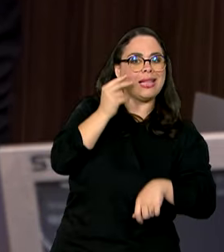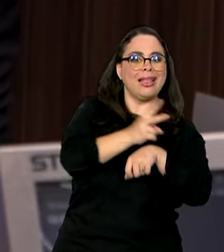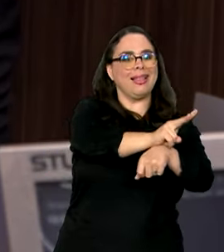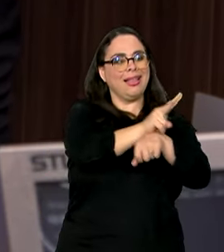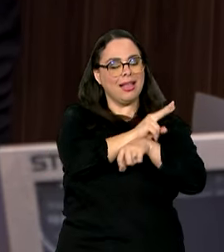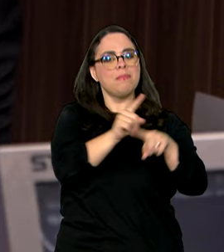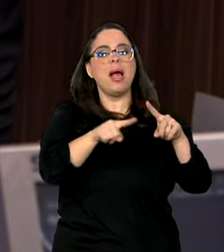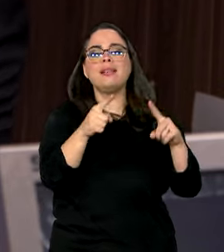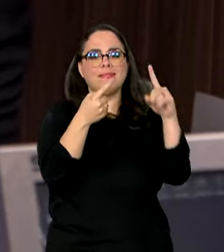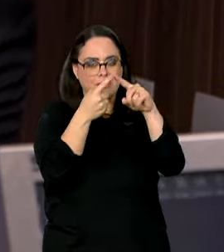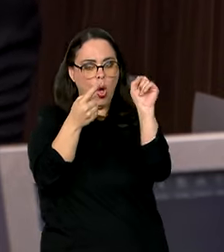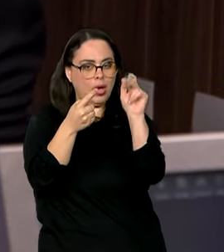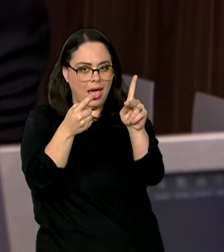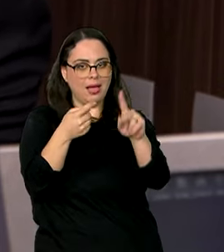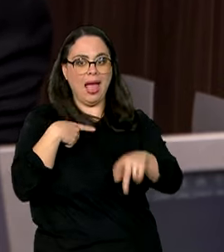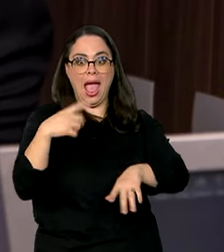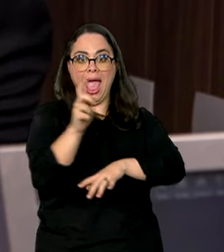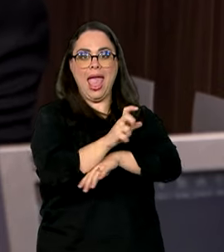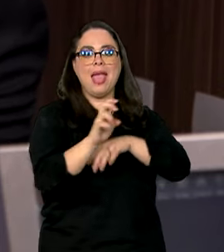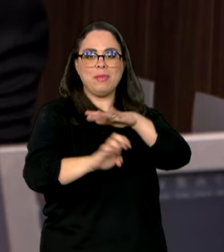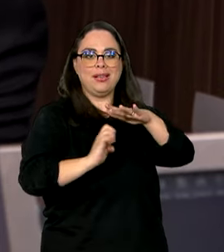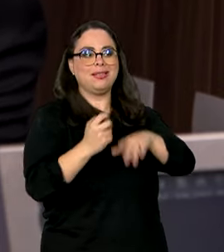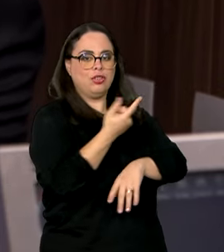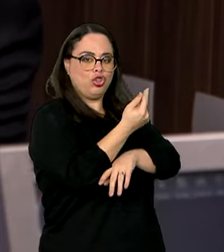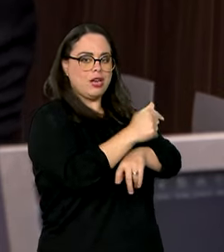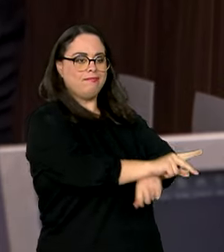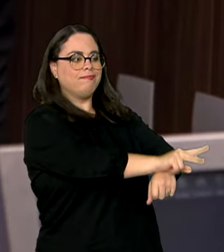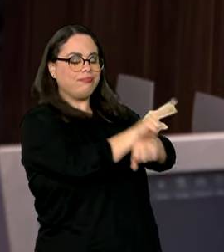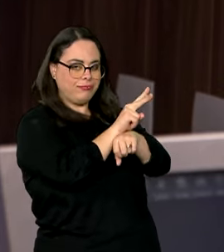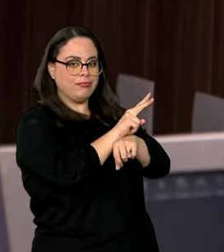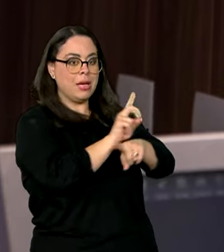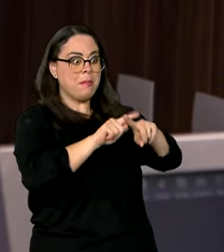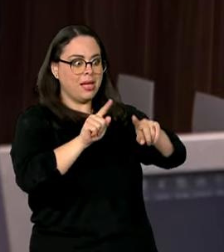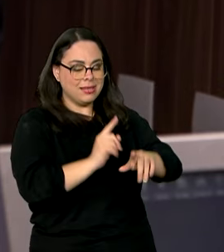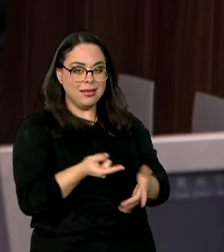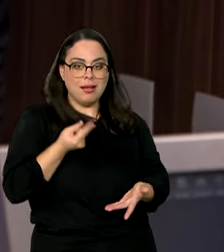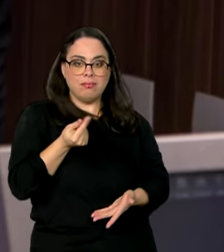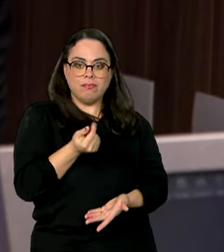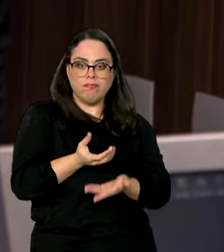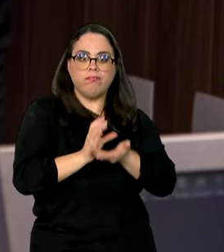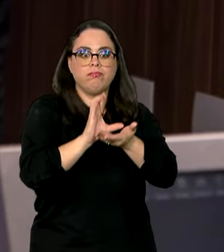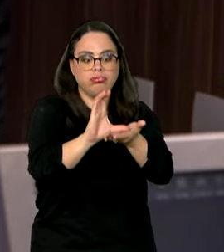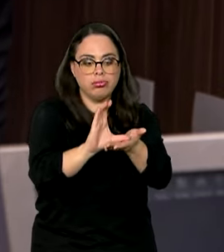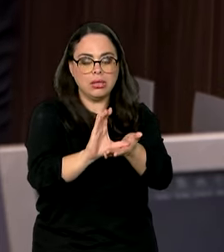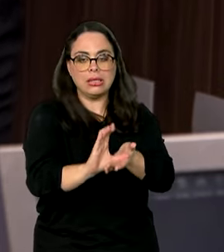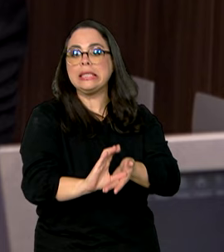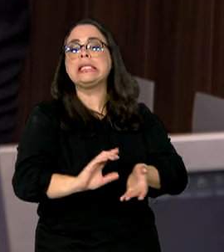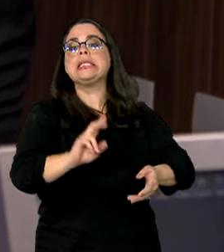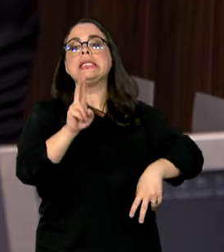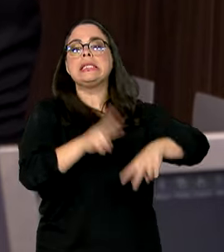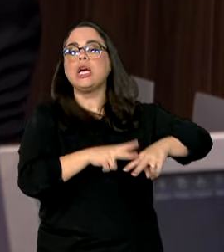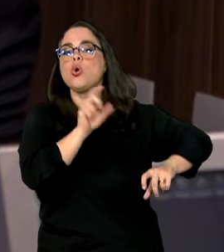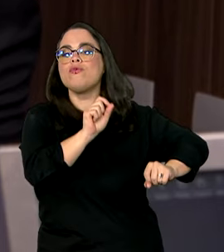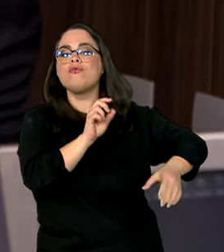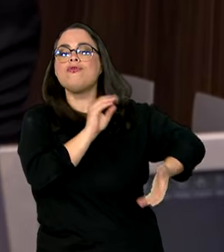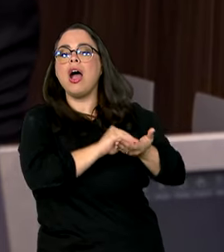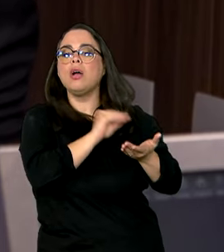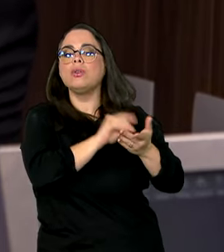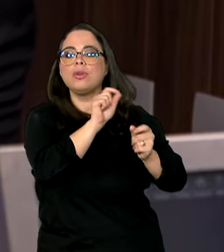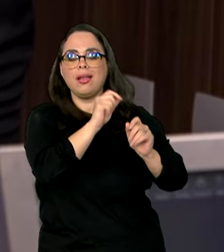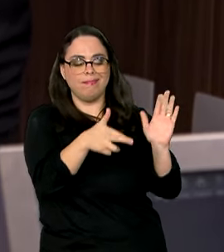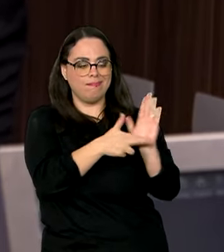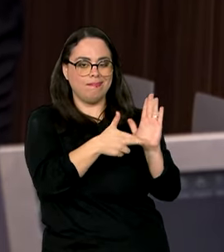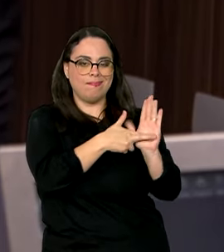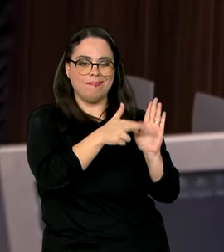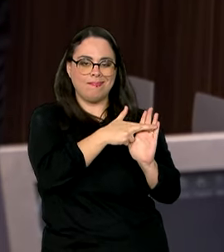fundamental também? Não adianta a empresa pegar o crédito se, na hora de realizar o investimento, ela fica presa no gargalo regulatório.